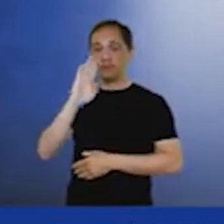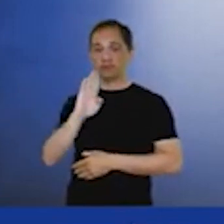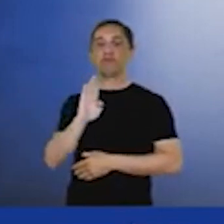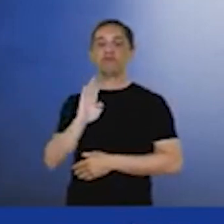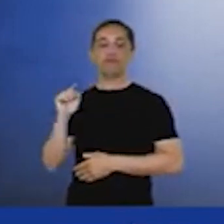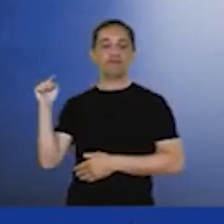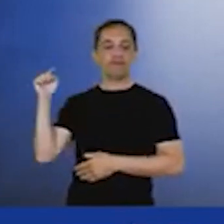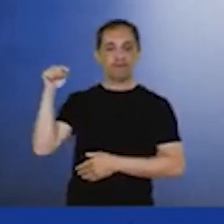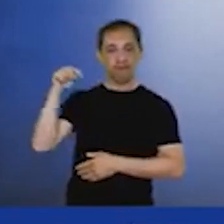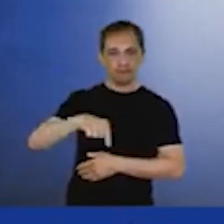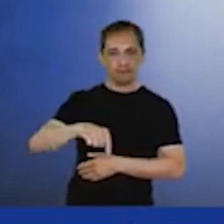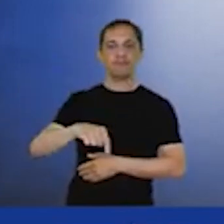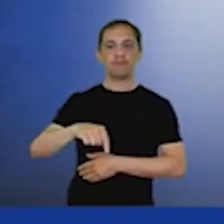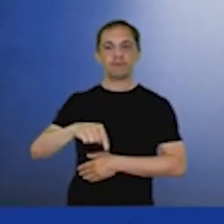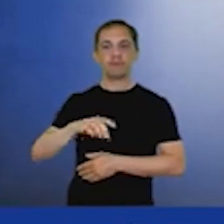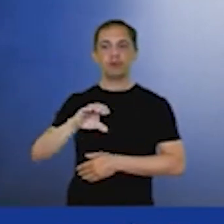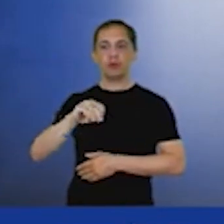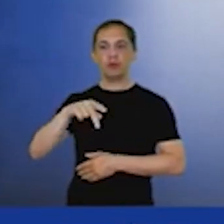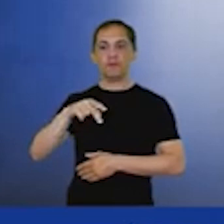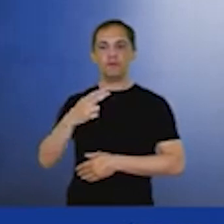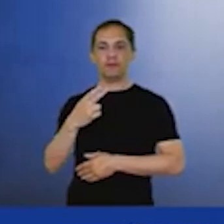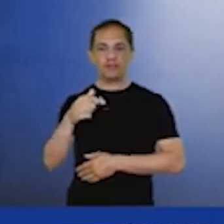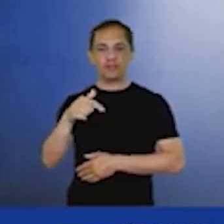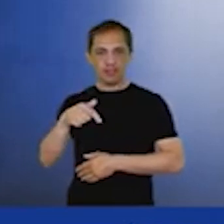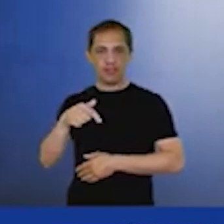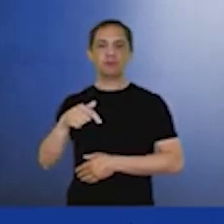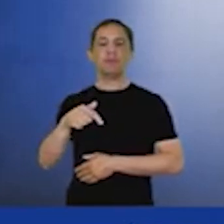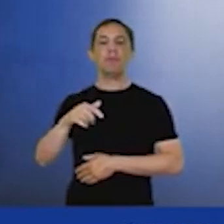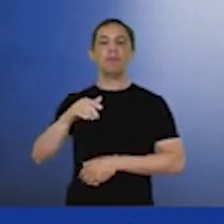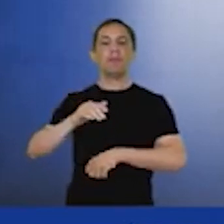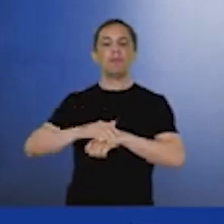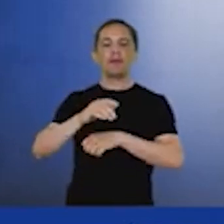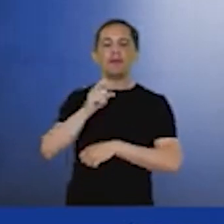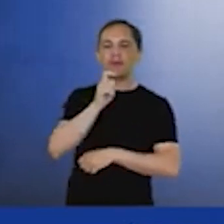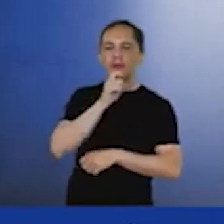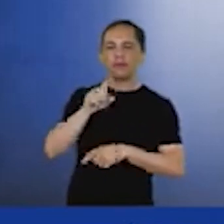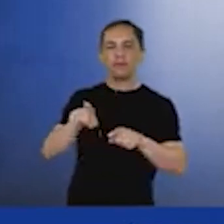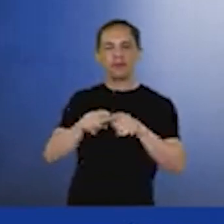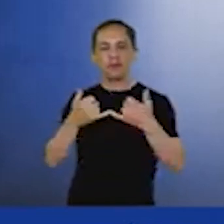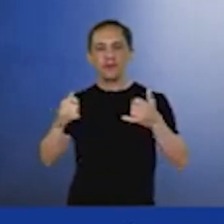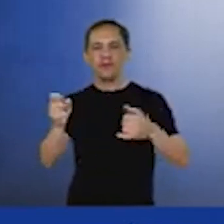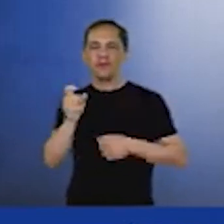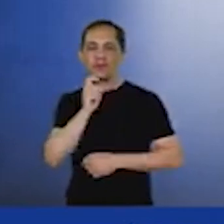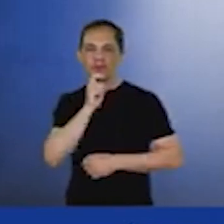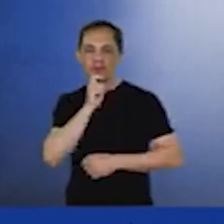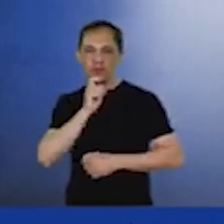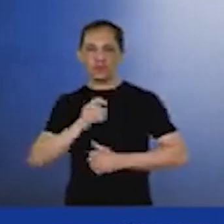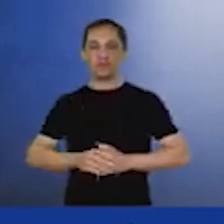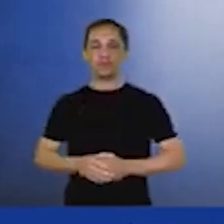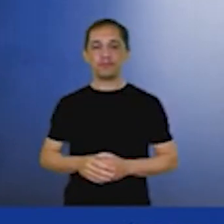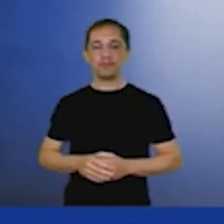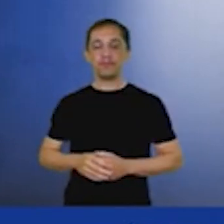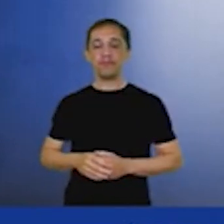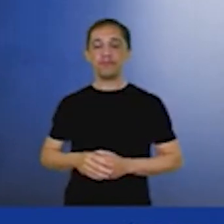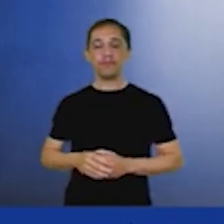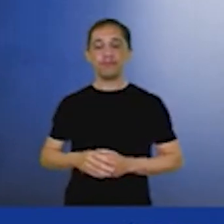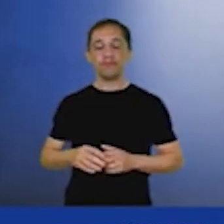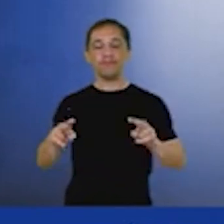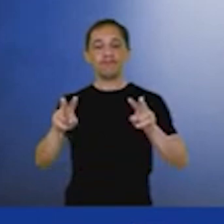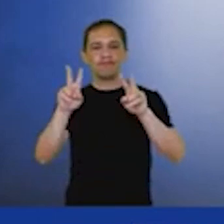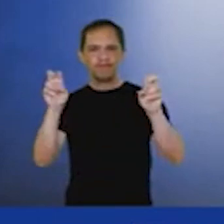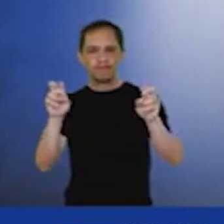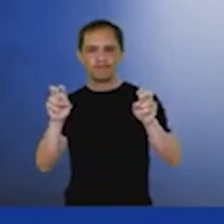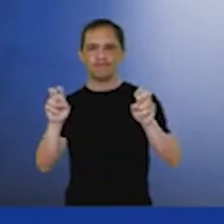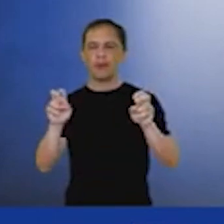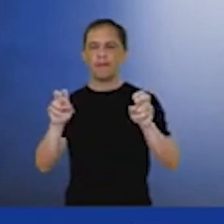de Brasil mais verde, Brasil das energias verdes. E nesse contexto de transição energética,